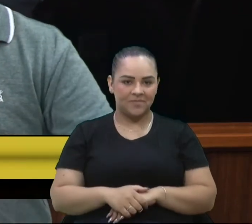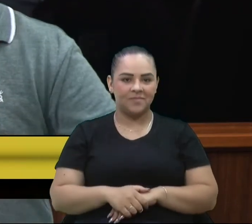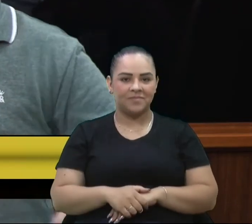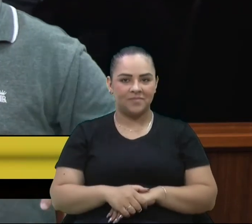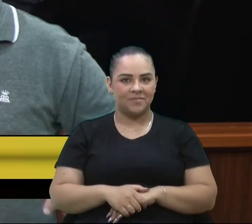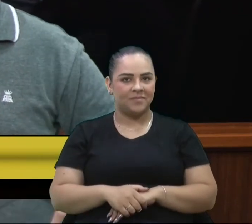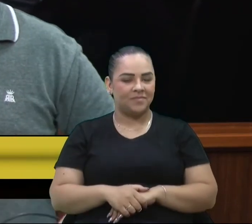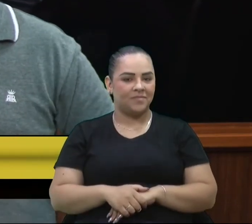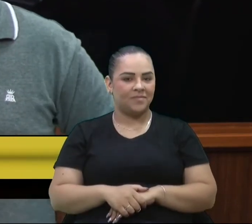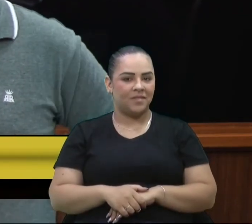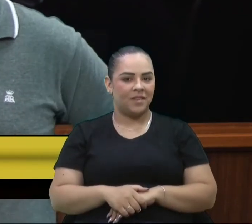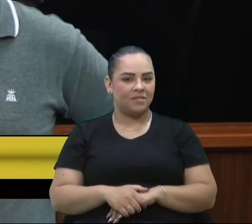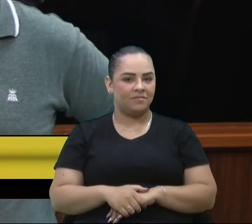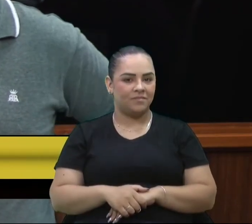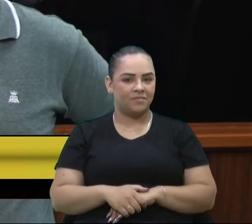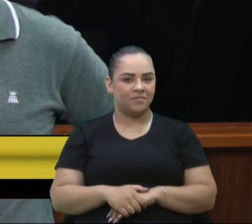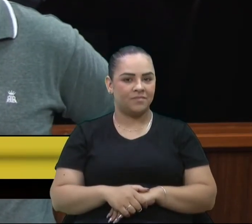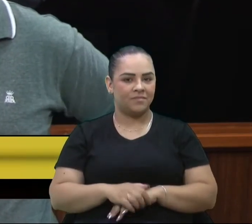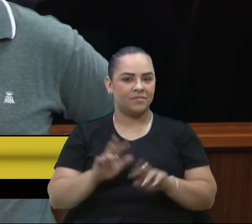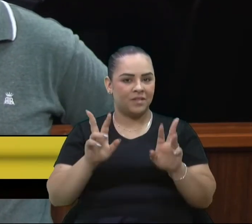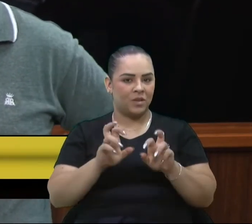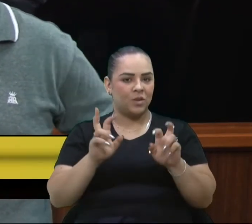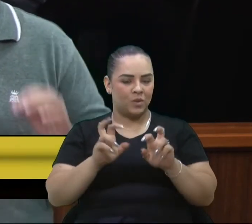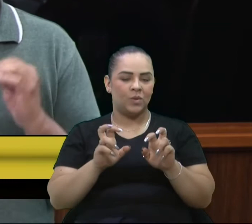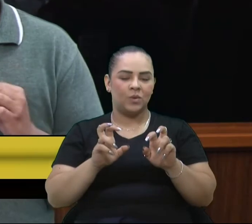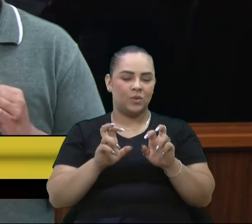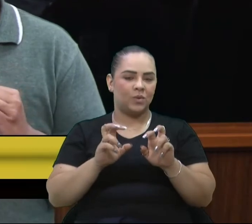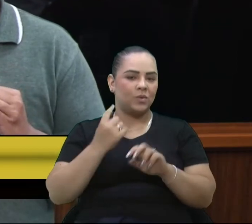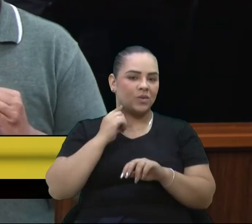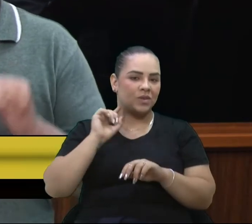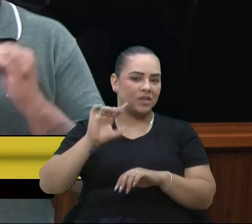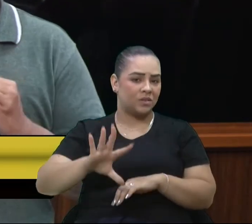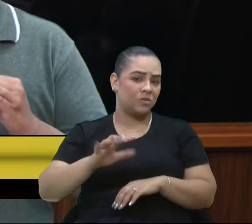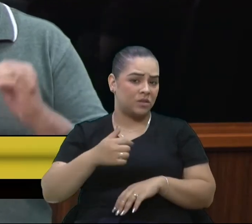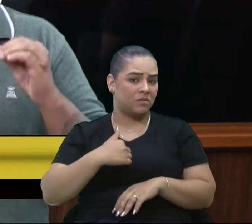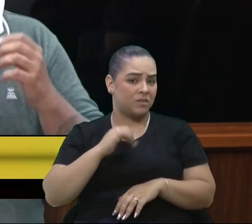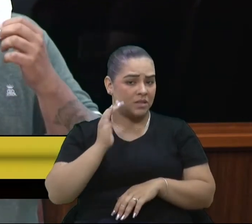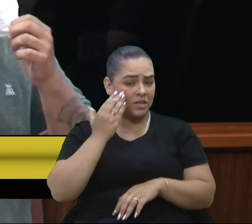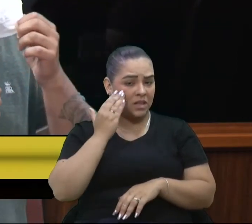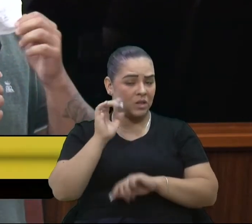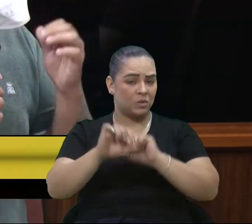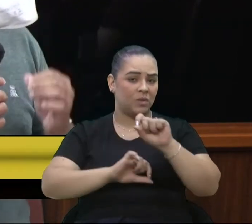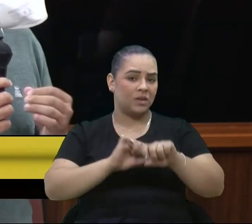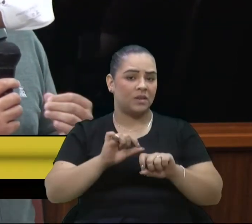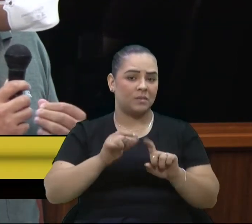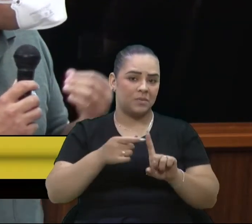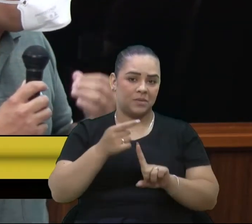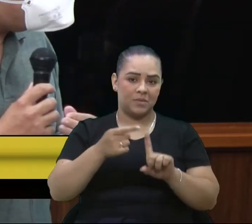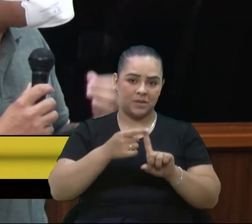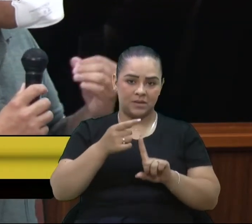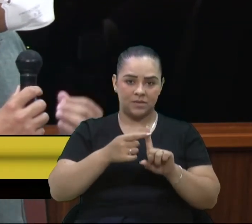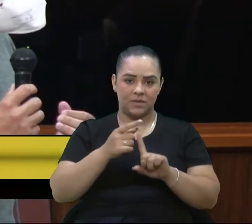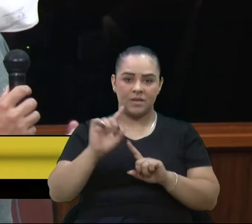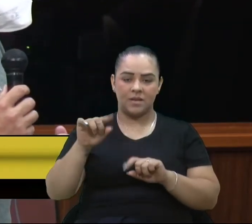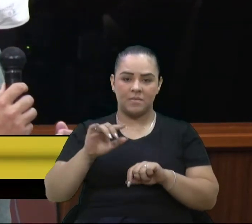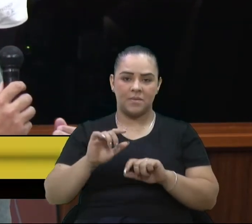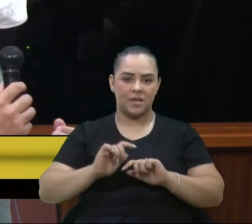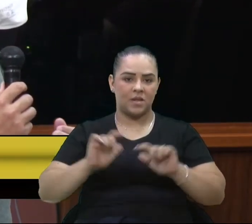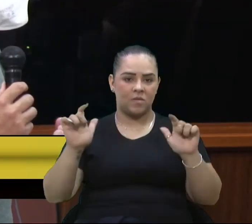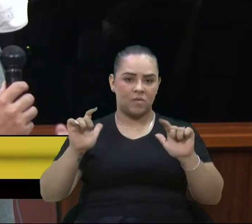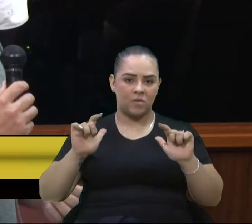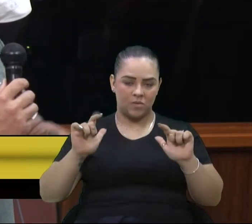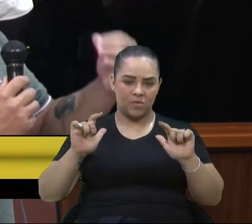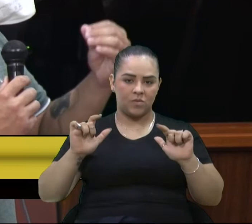A questão é relacionada ao lixo, eu entendo que, primeiro, ela transcende a nossa companhia.